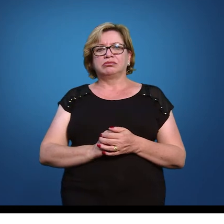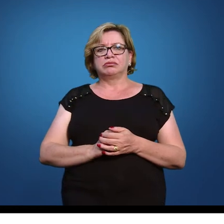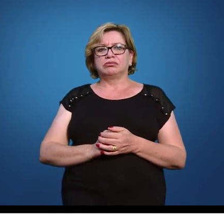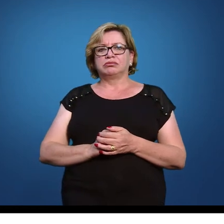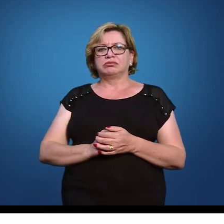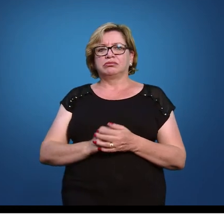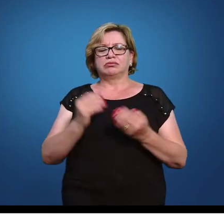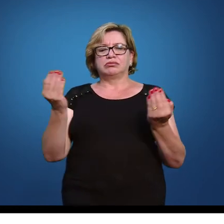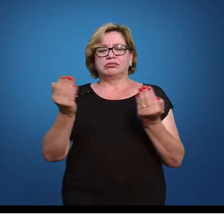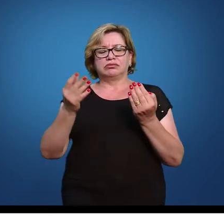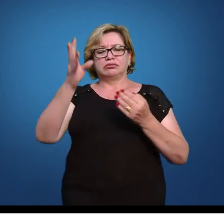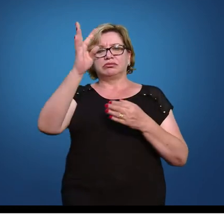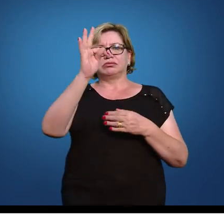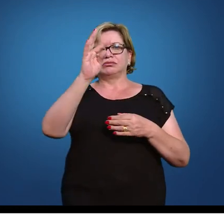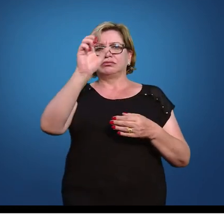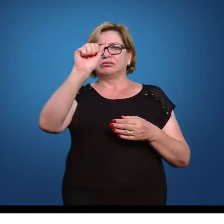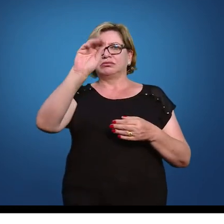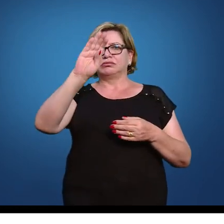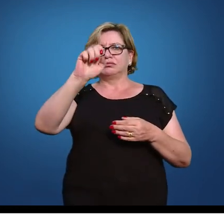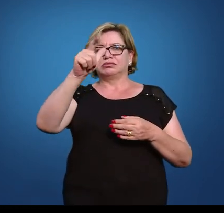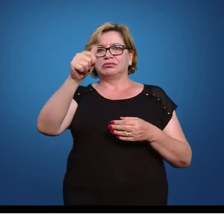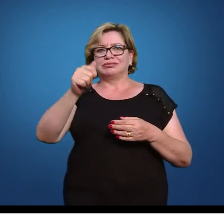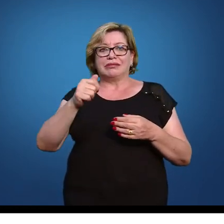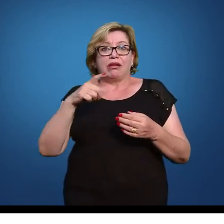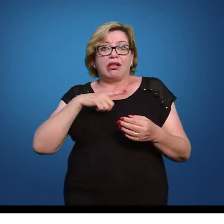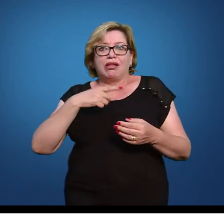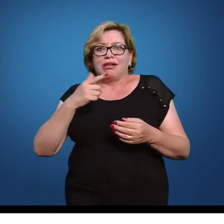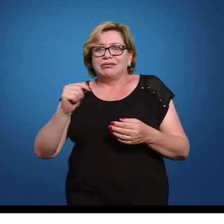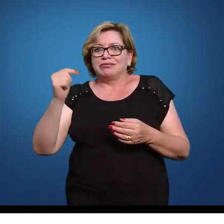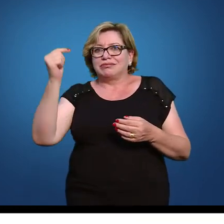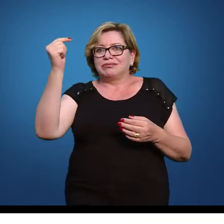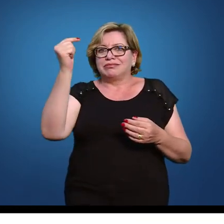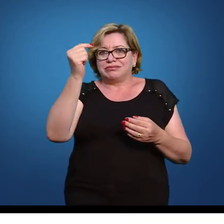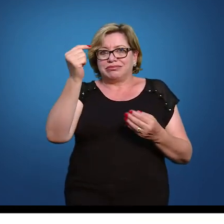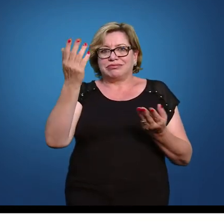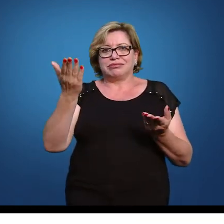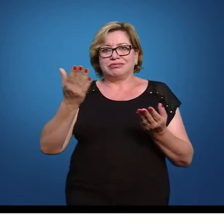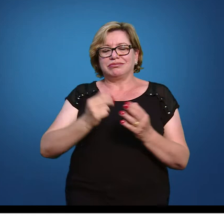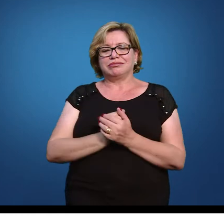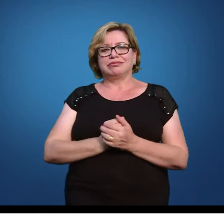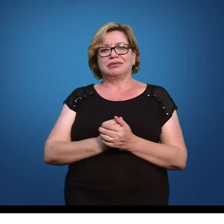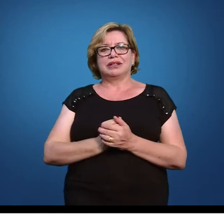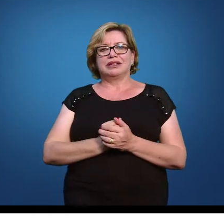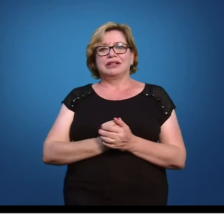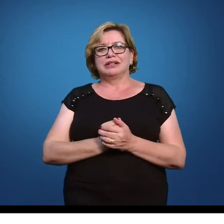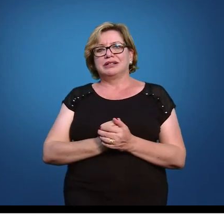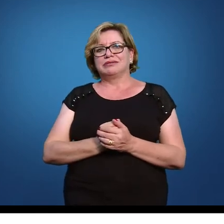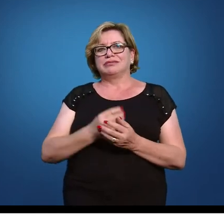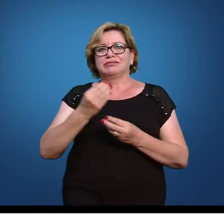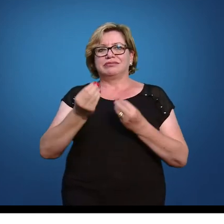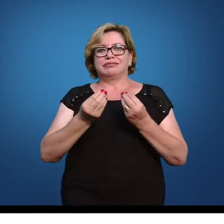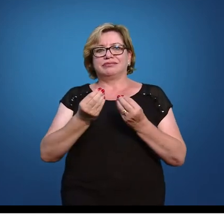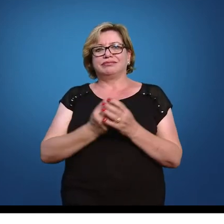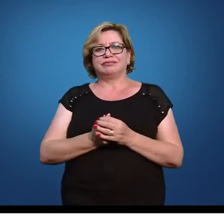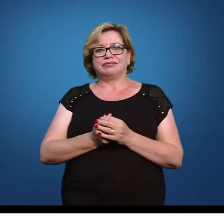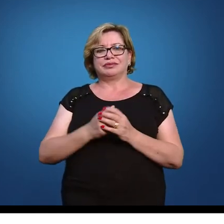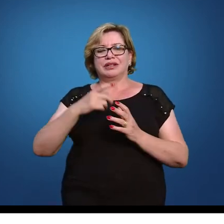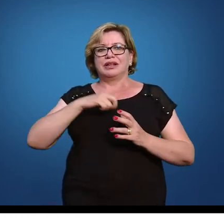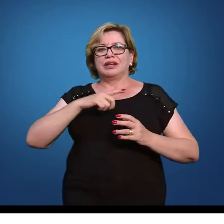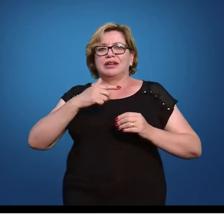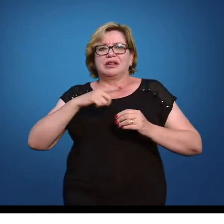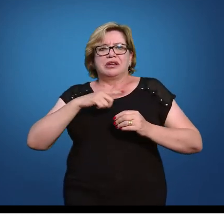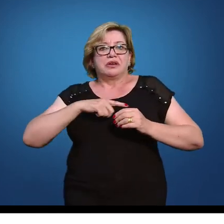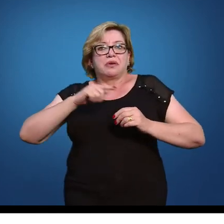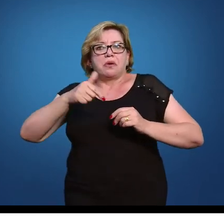na nossa tabela nós também não temos direto essas áreas na nossa existem outras